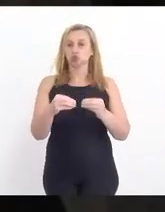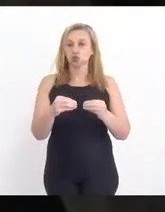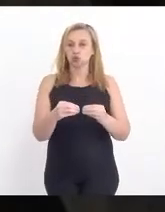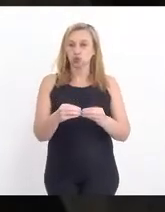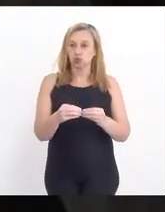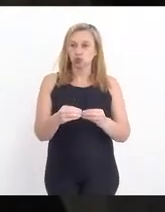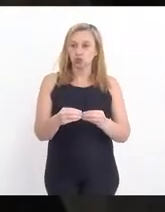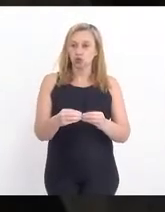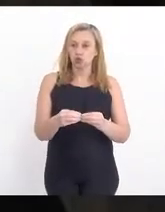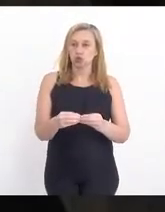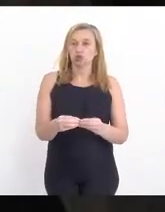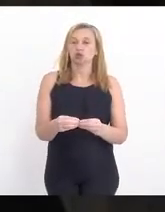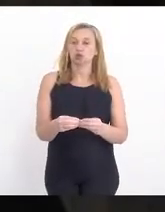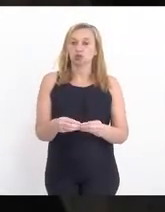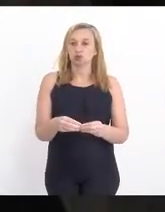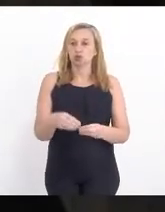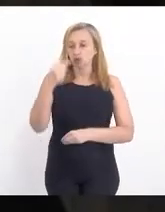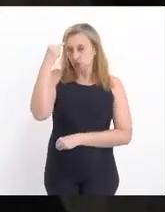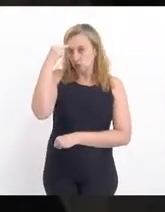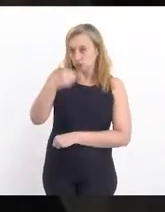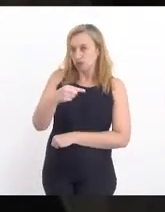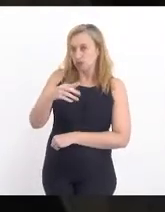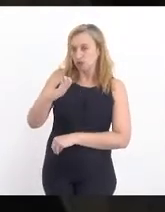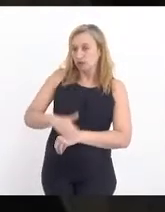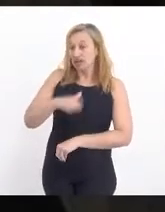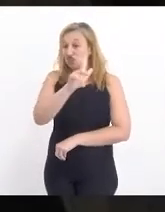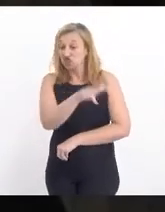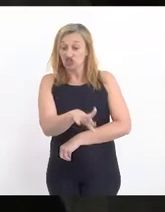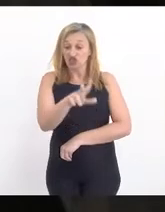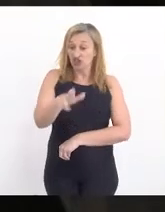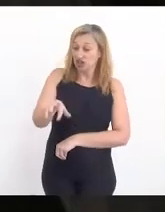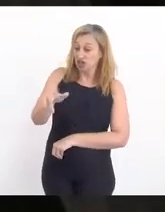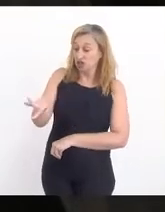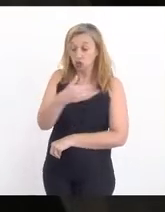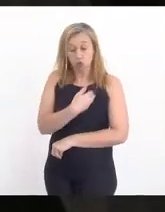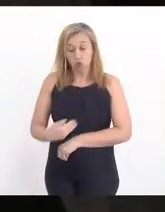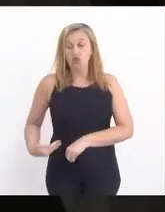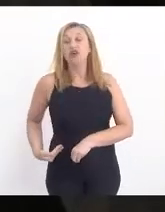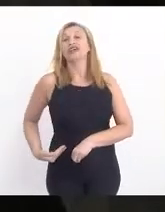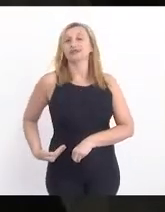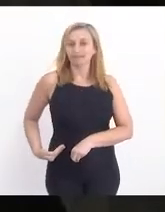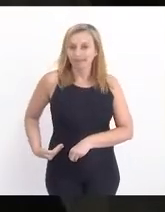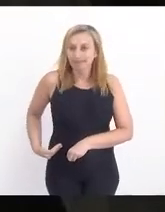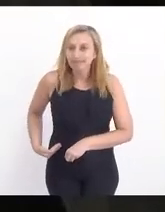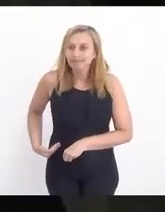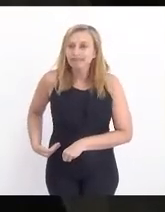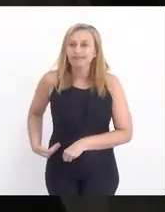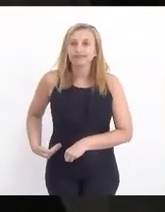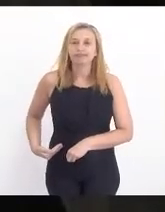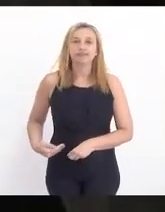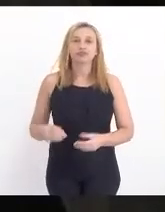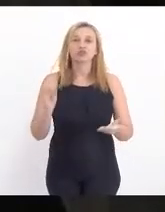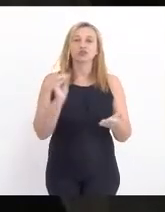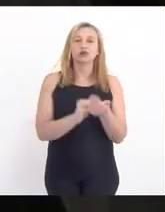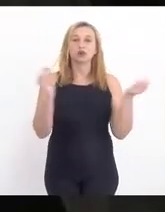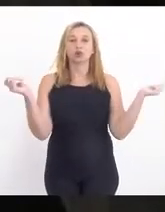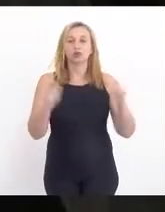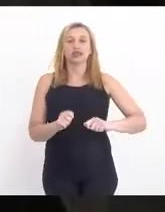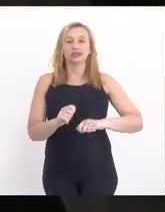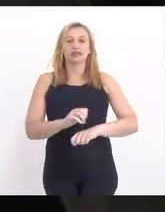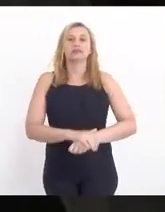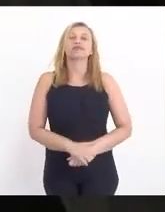desmandos dos mais diferentes governos incompetentes.